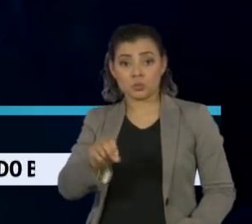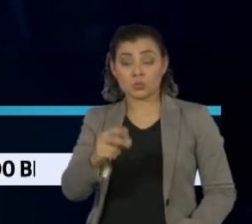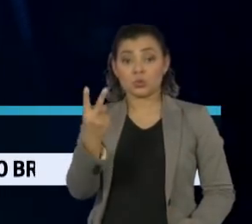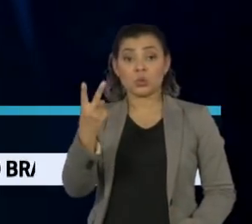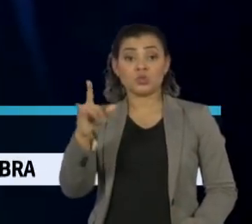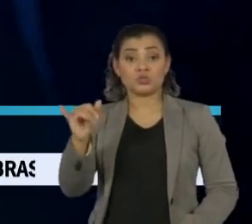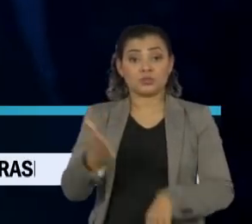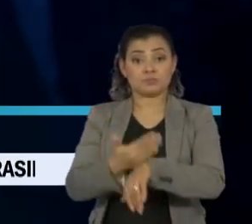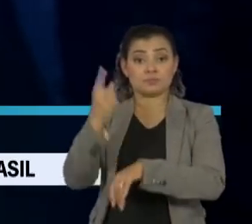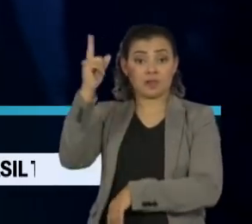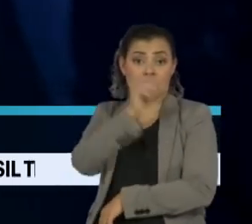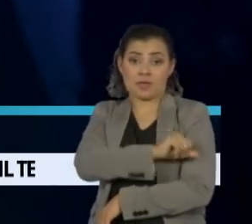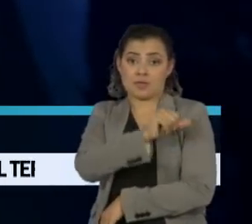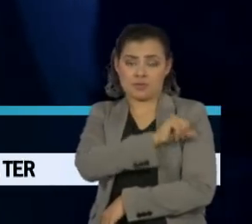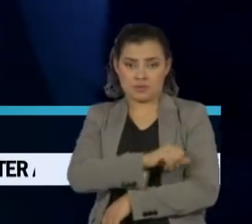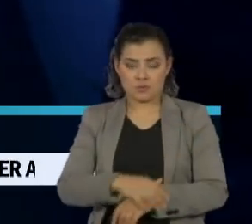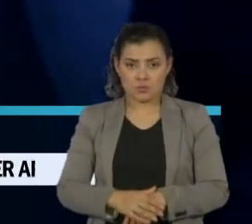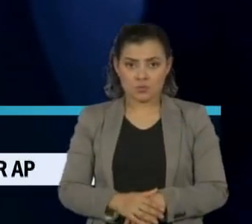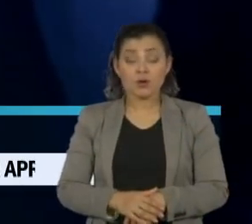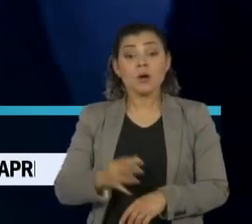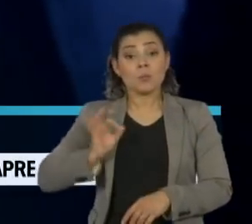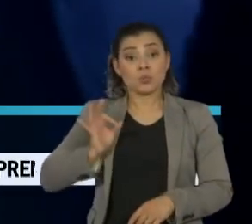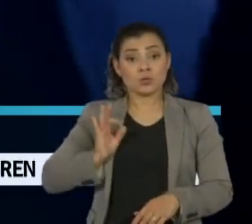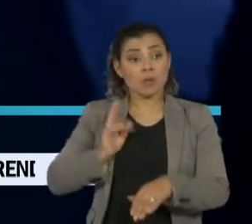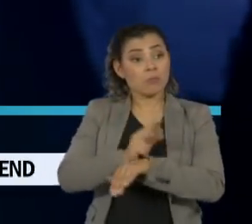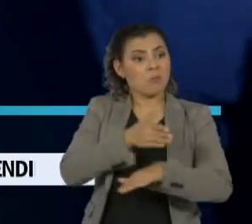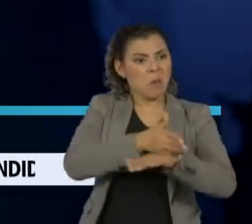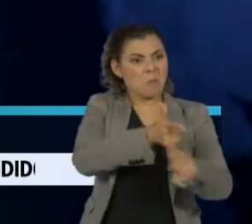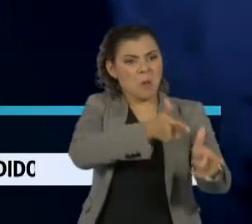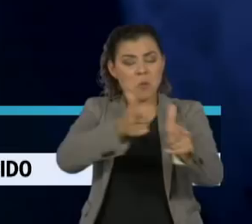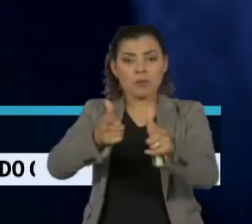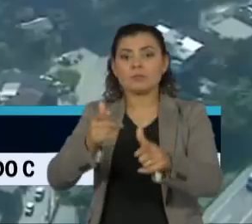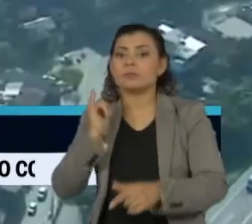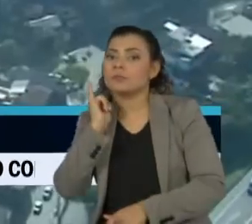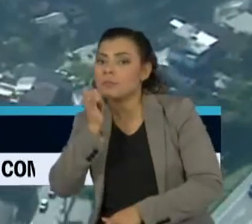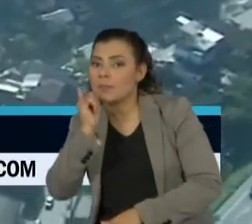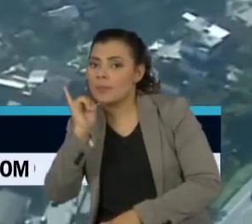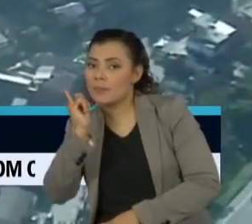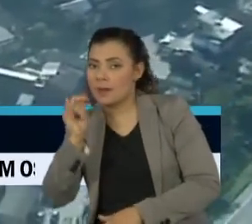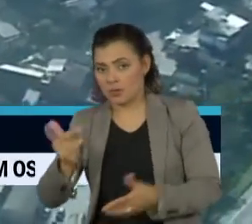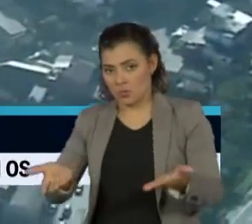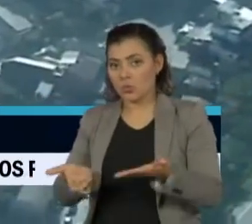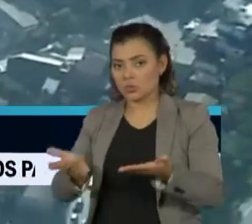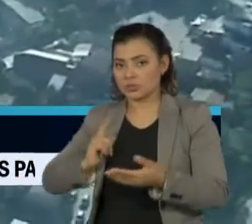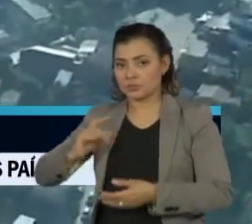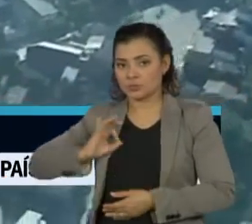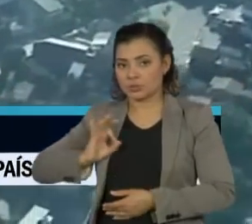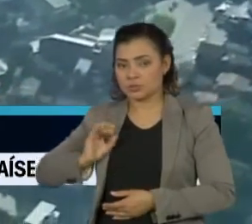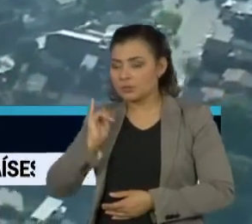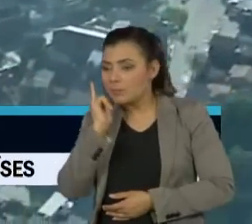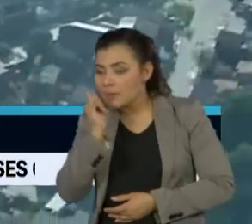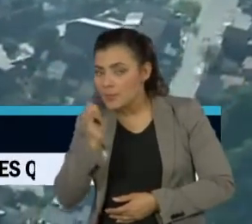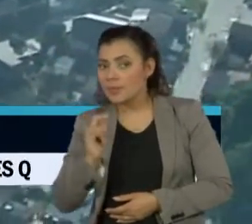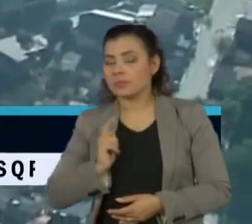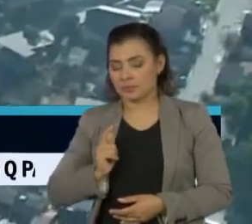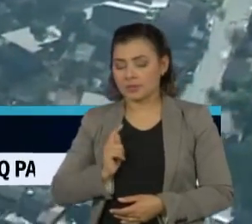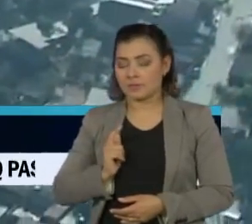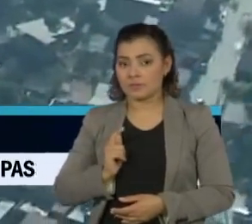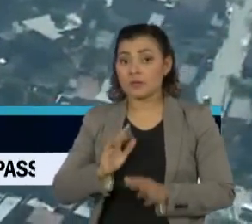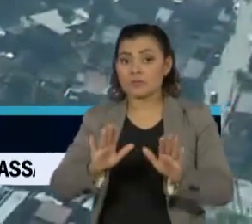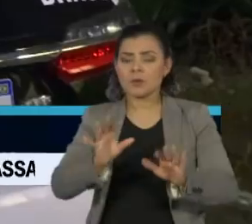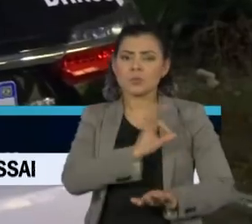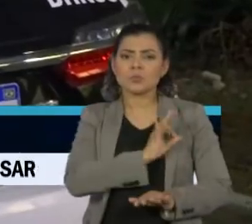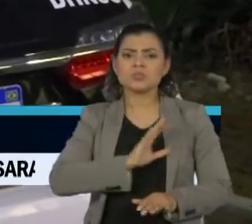no Rio de Janeiro. Hoje, os policiais que participaram da operação prestaram depoimento. O inquérito aberto pela